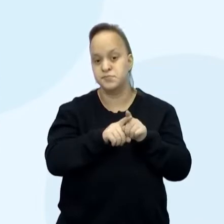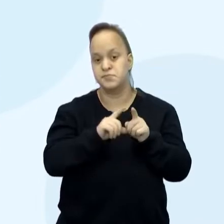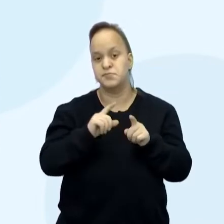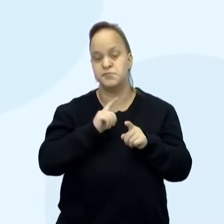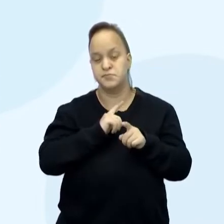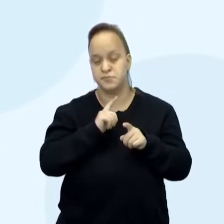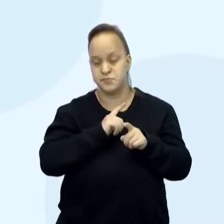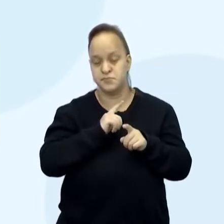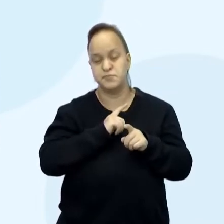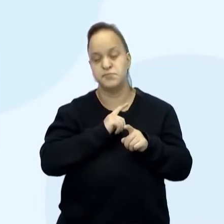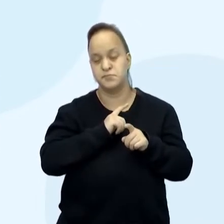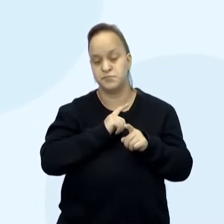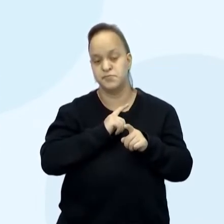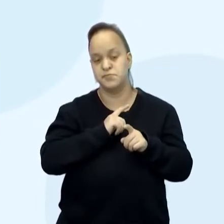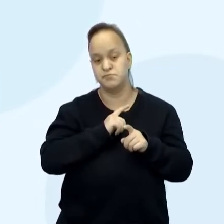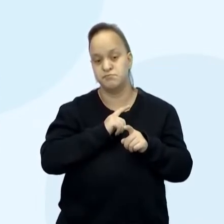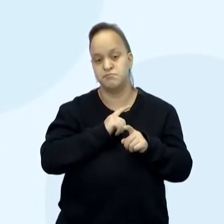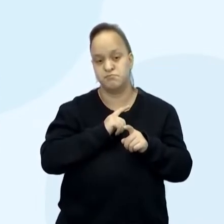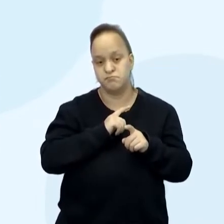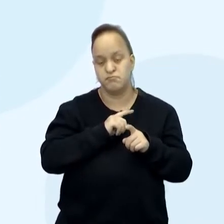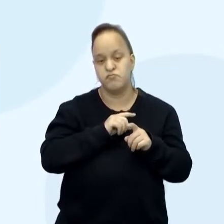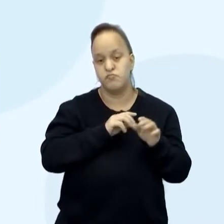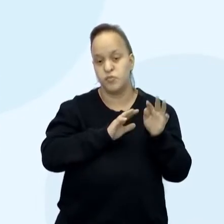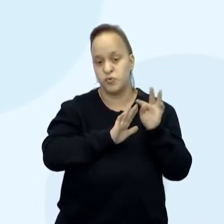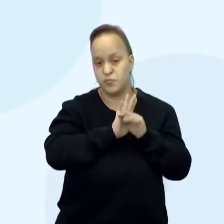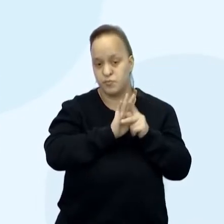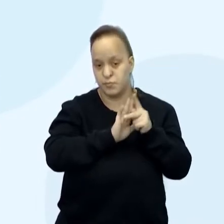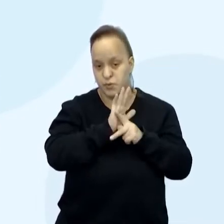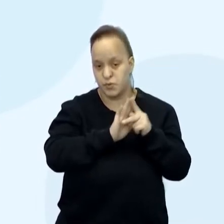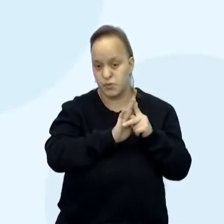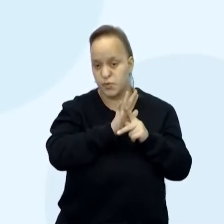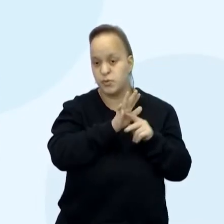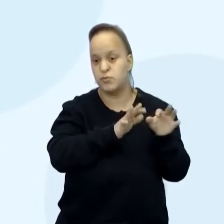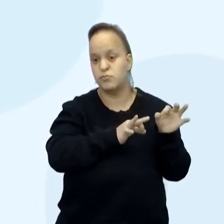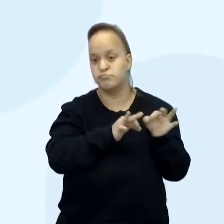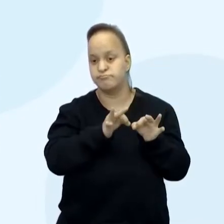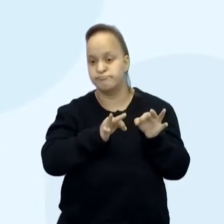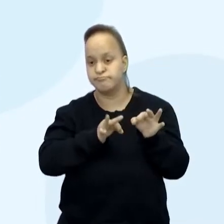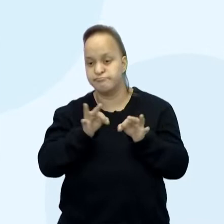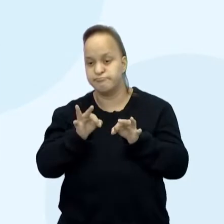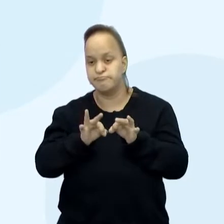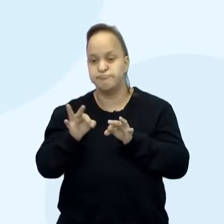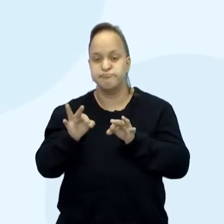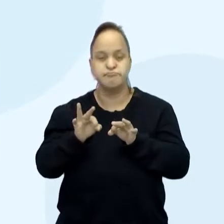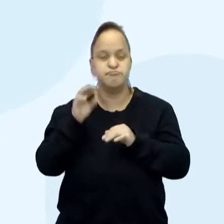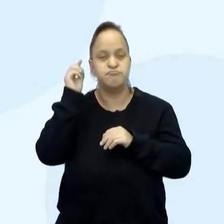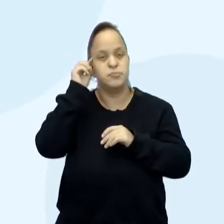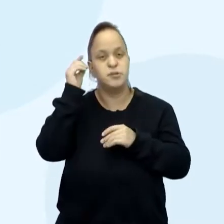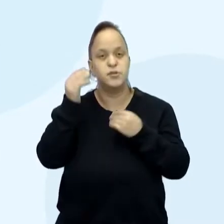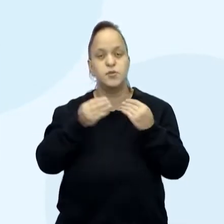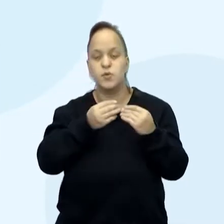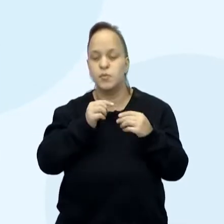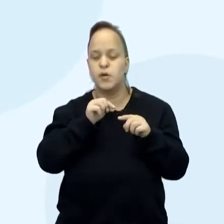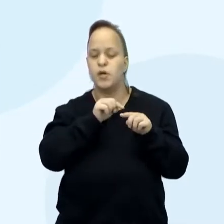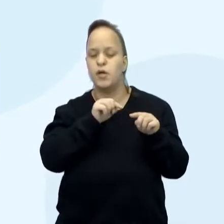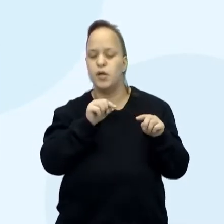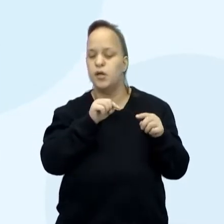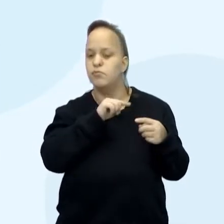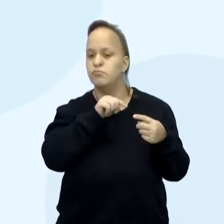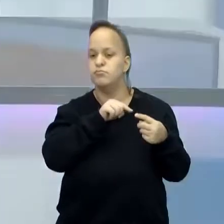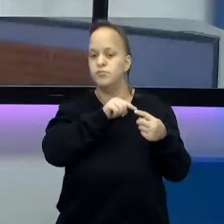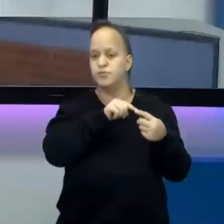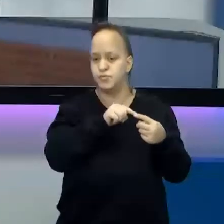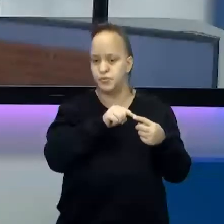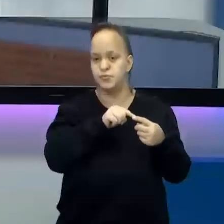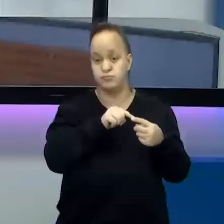a questão de projetar e idealizar um objeto utilitário com fins devidos. Essa parte é